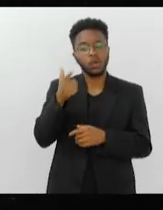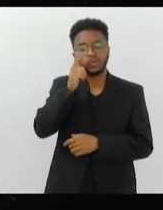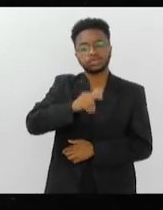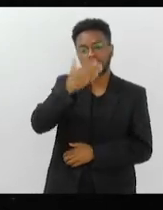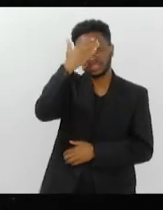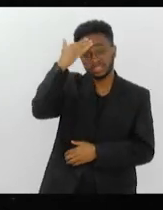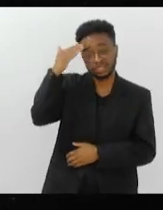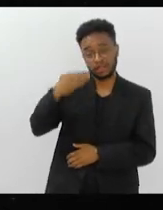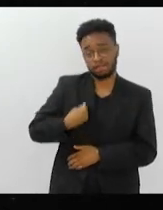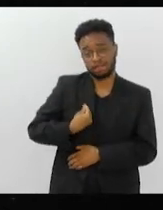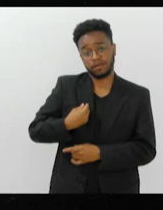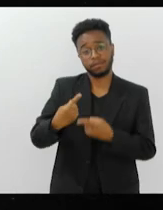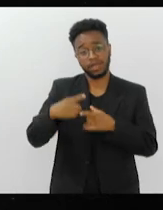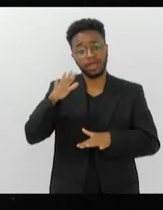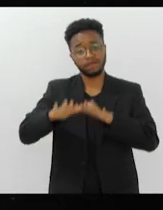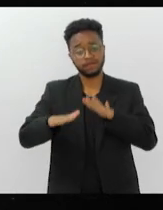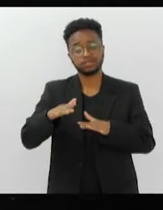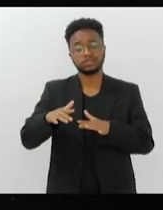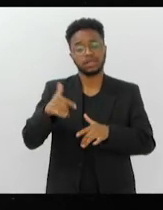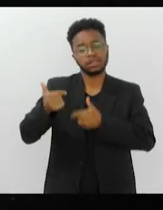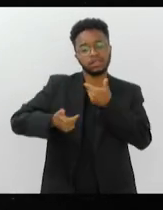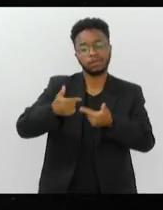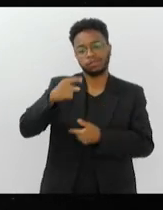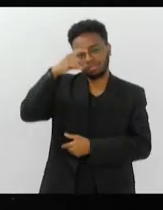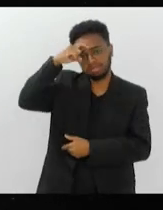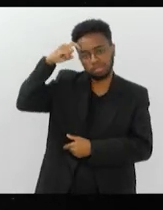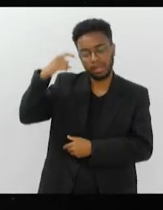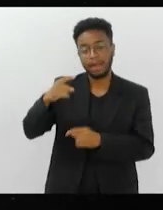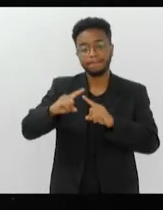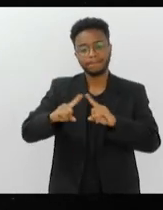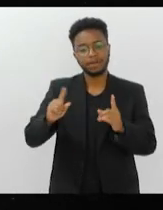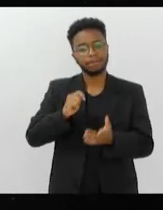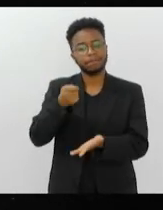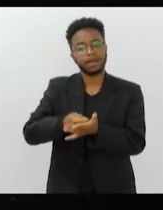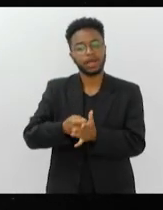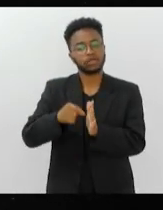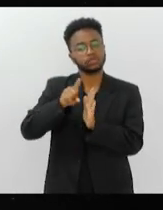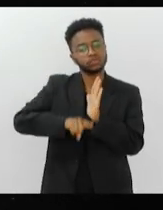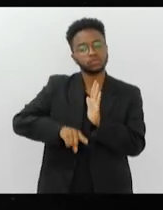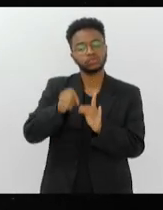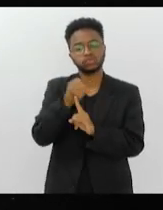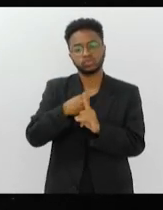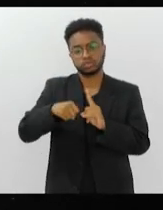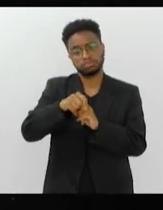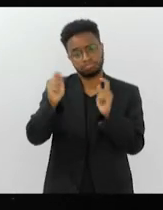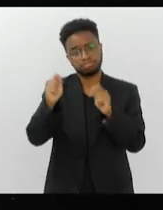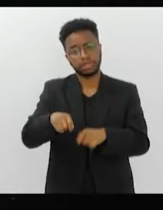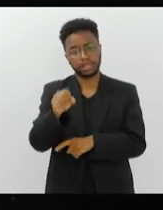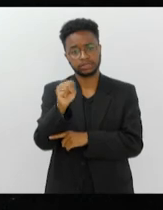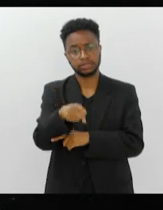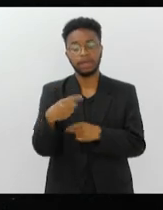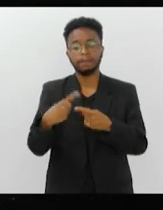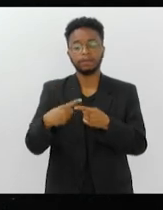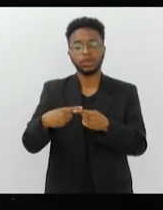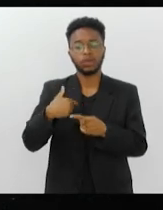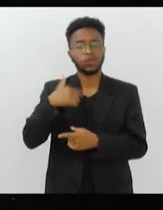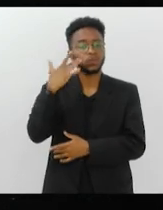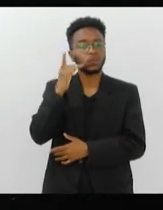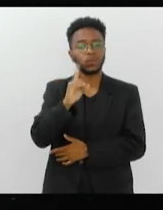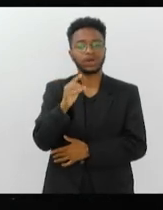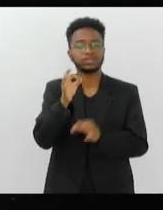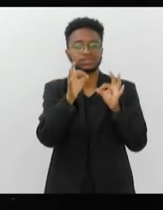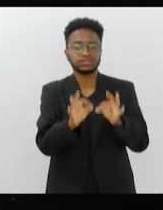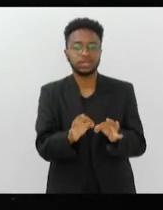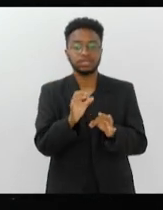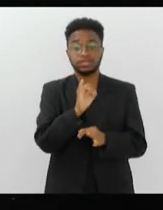trabalhador, que por muitas vezes está esgoelado. Mas eu acho que pagar a tarifa social, existe essa possibilidade sim, porque também não acho justo. Quem